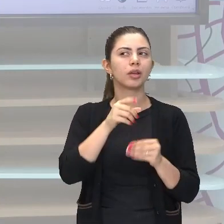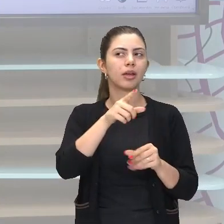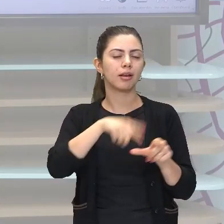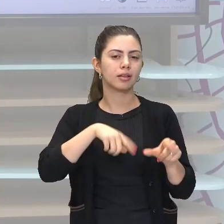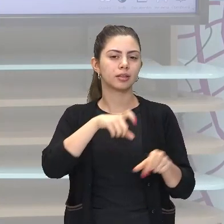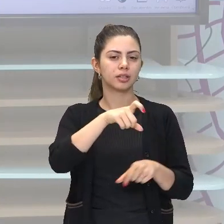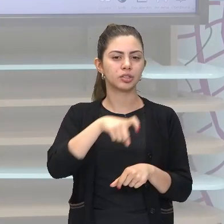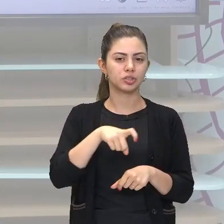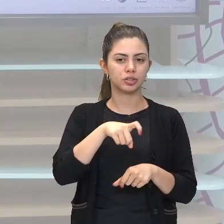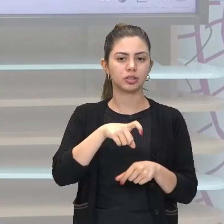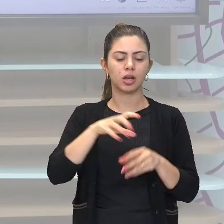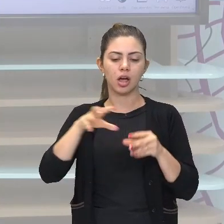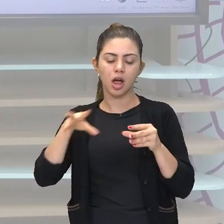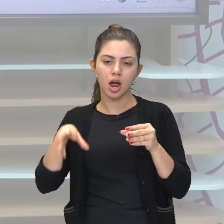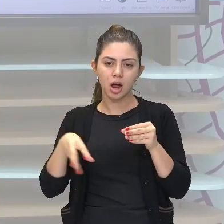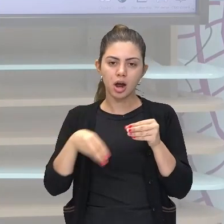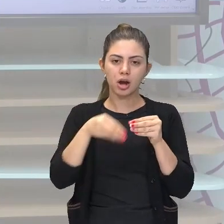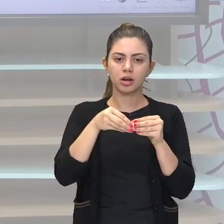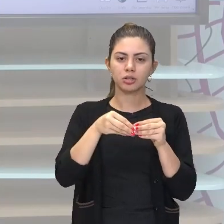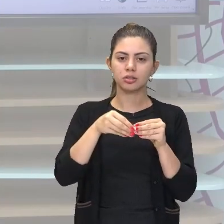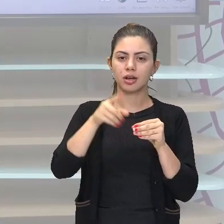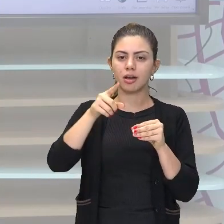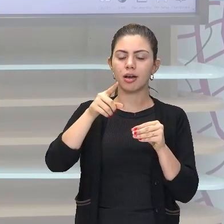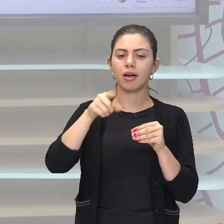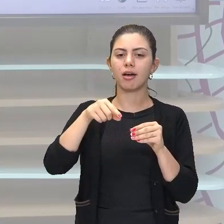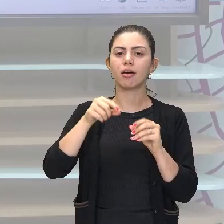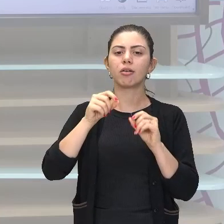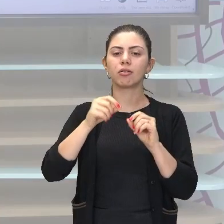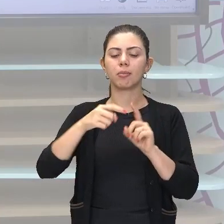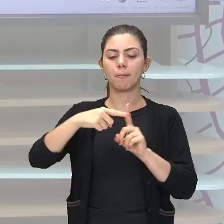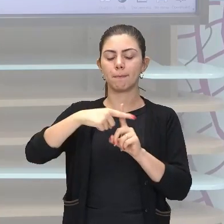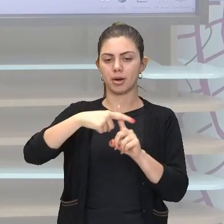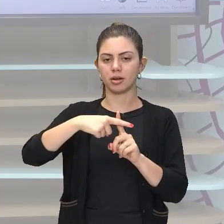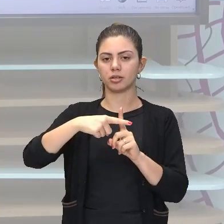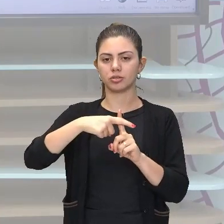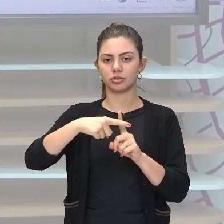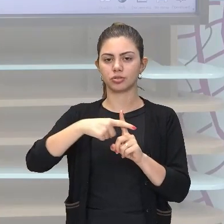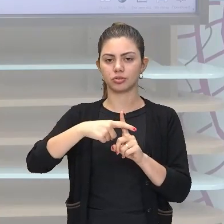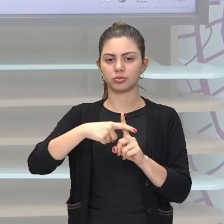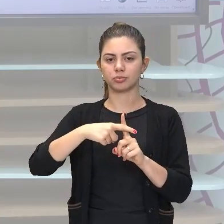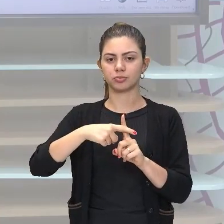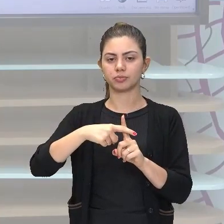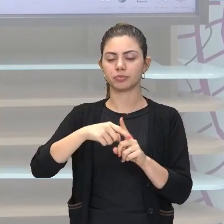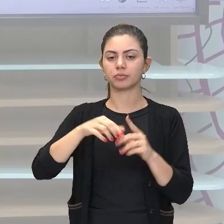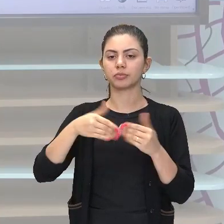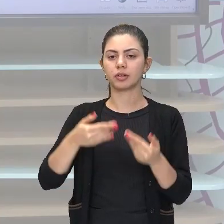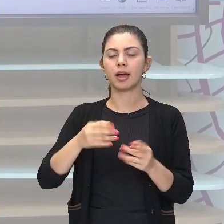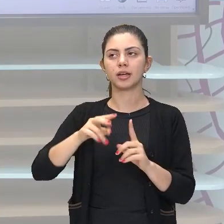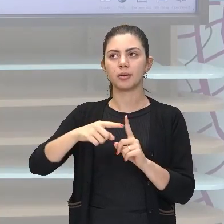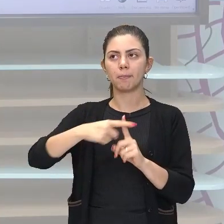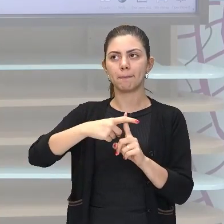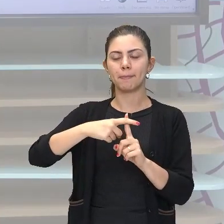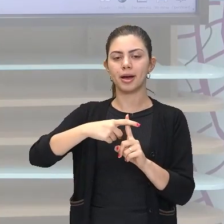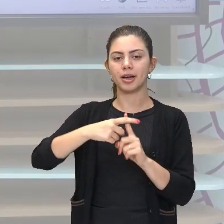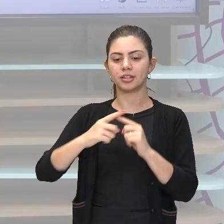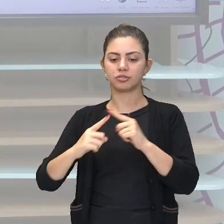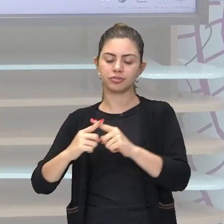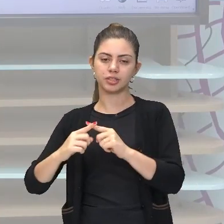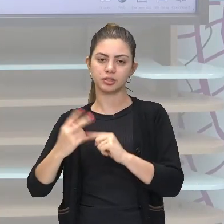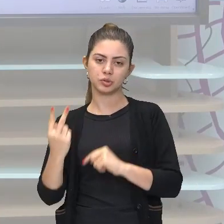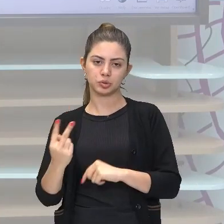adicionado significa que o símbolo é de mais. Então, mais. O dobro de alguma coisa que eu